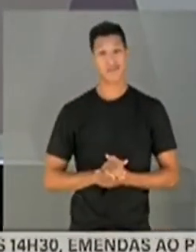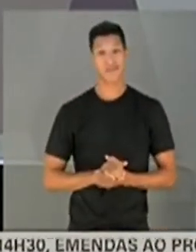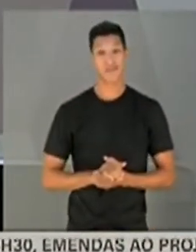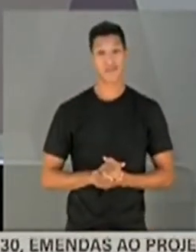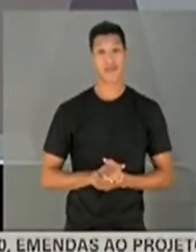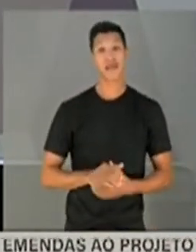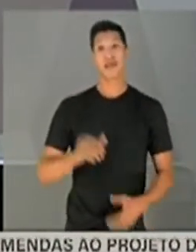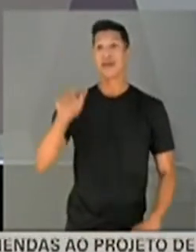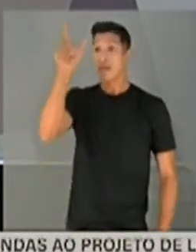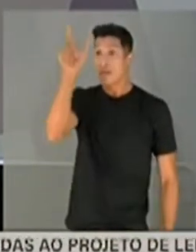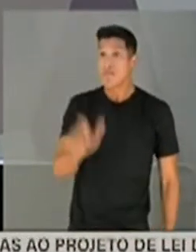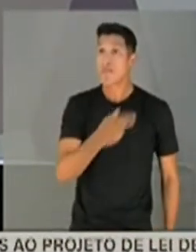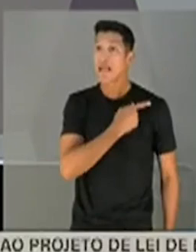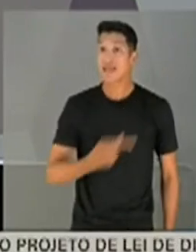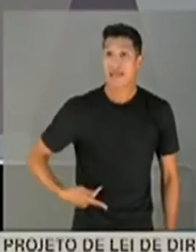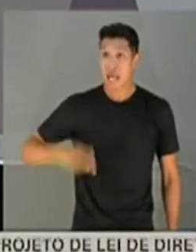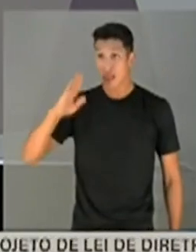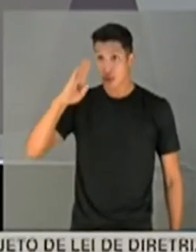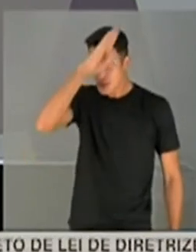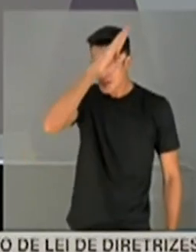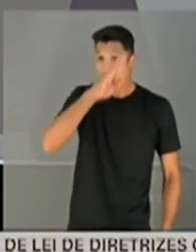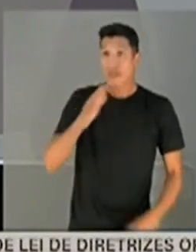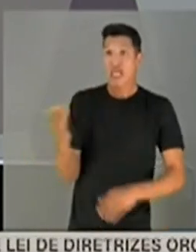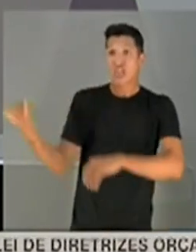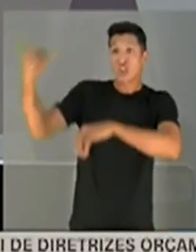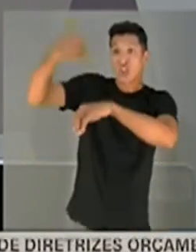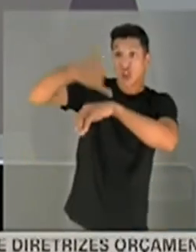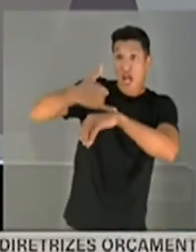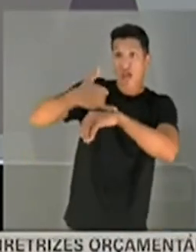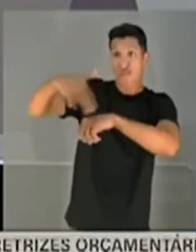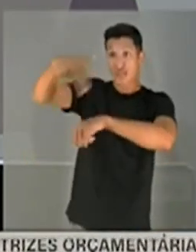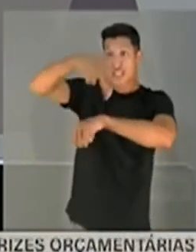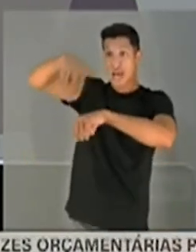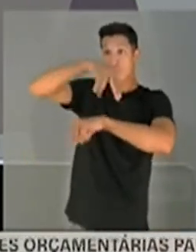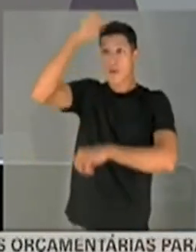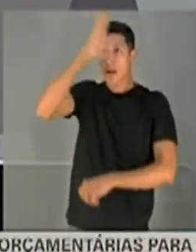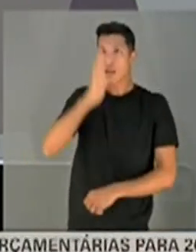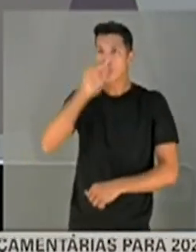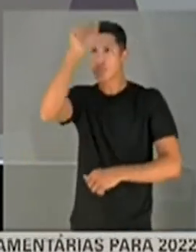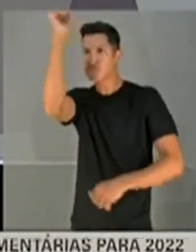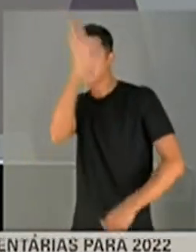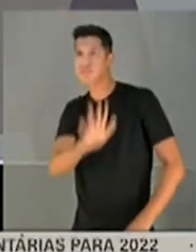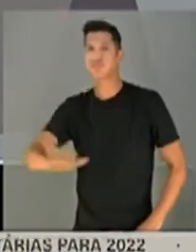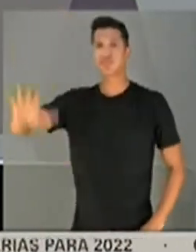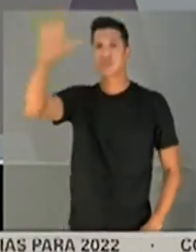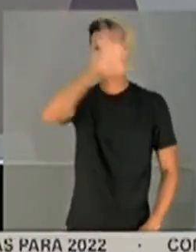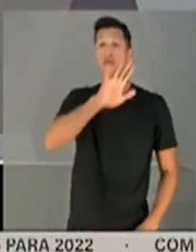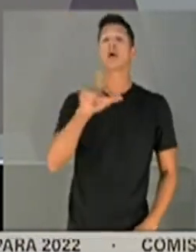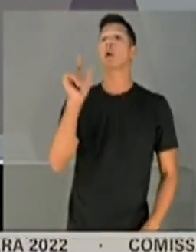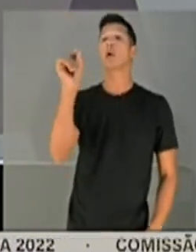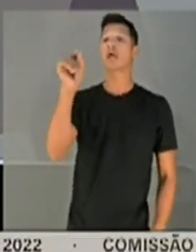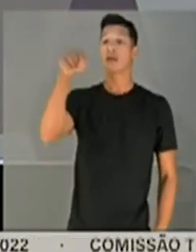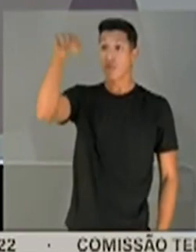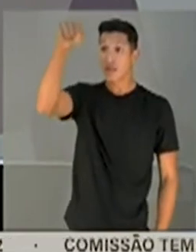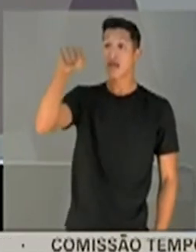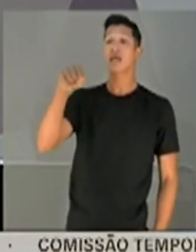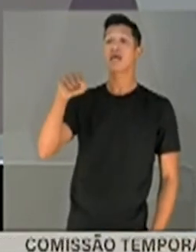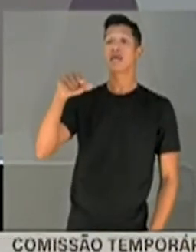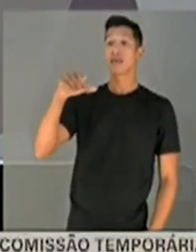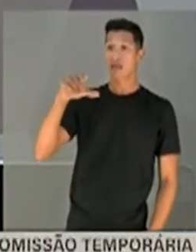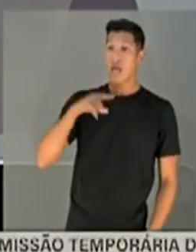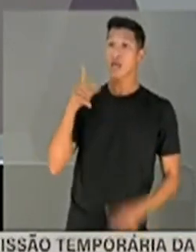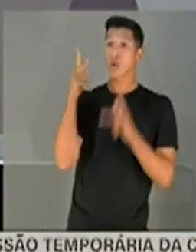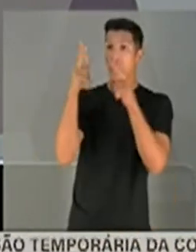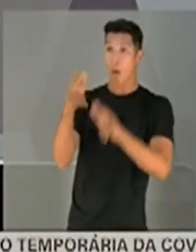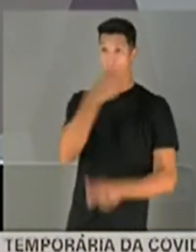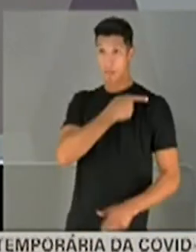Senhor presidente, chefe desta grande nação brasileira, na qual vossa excelência como